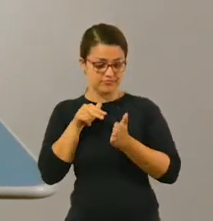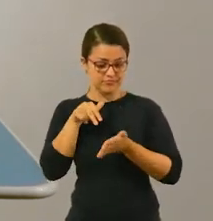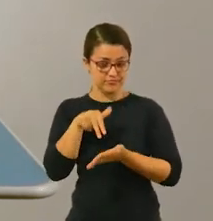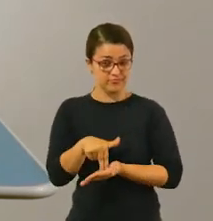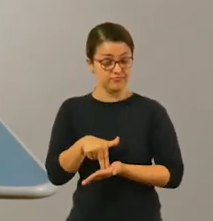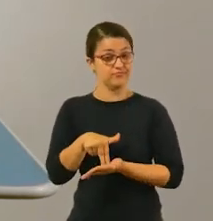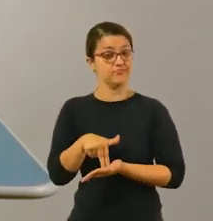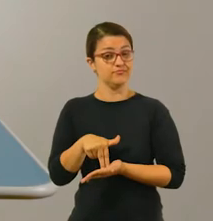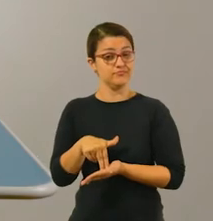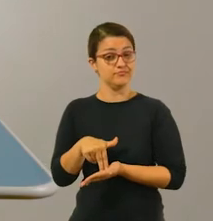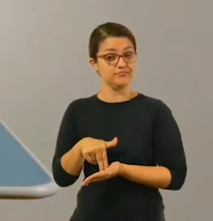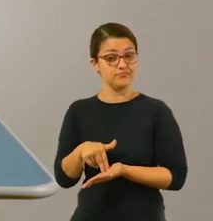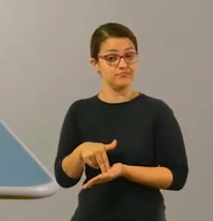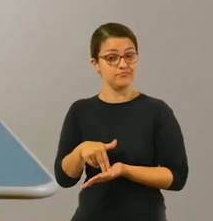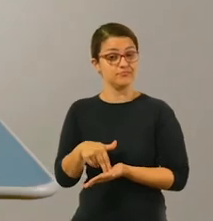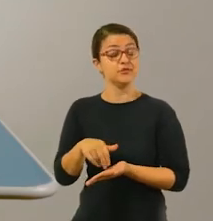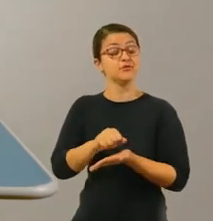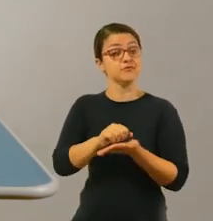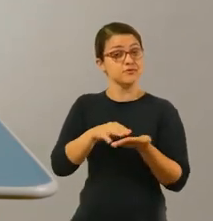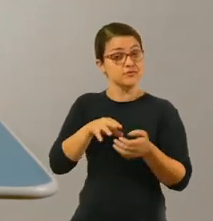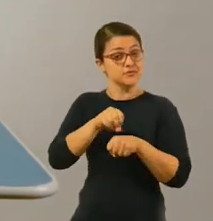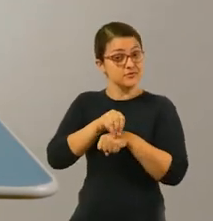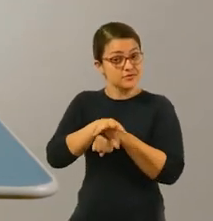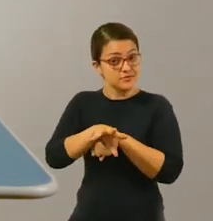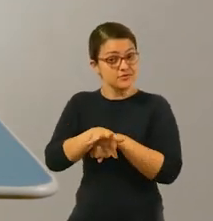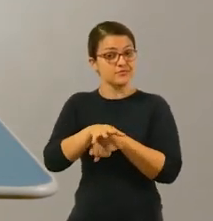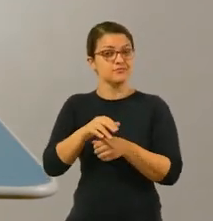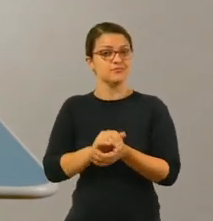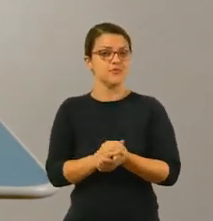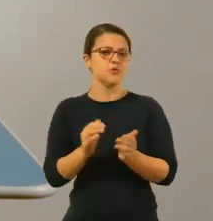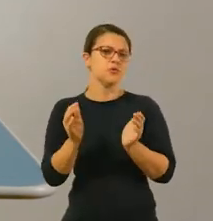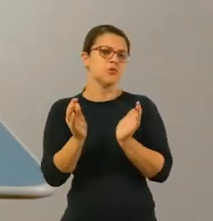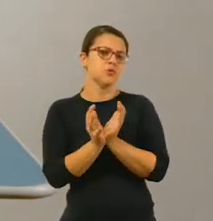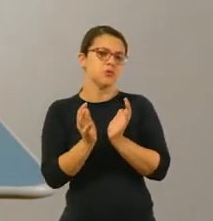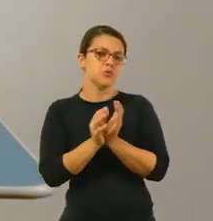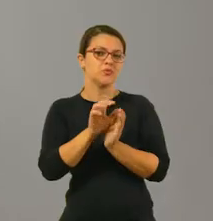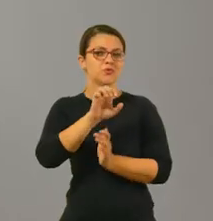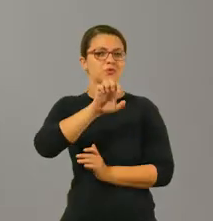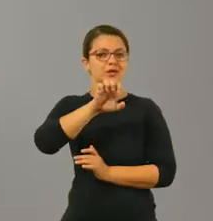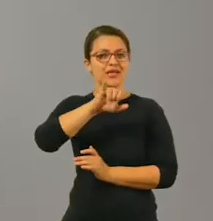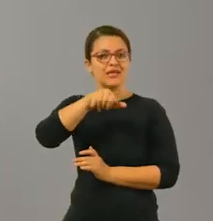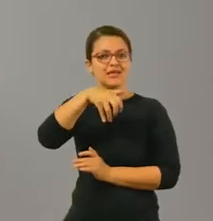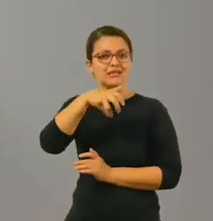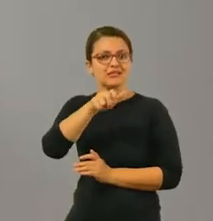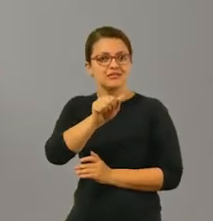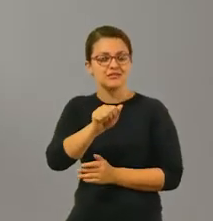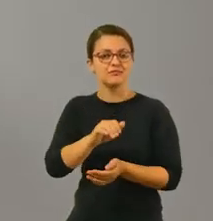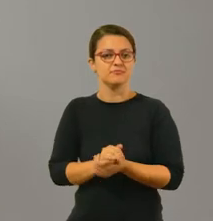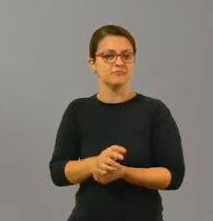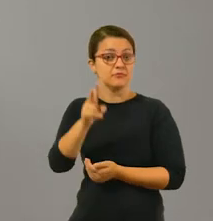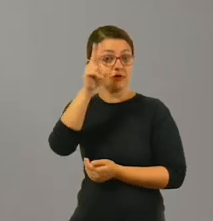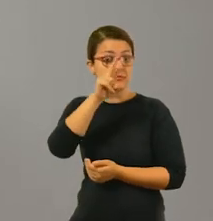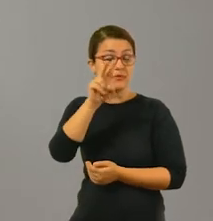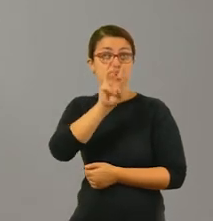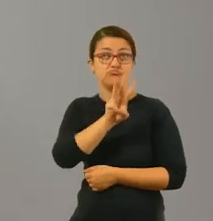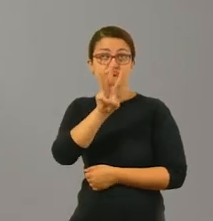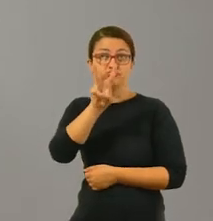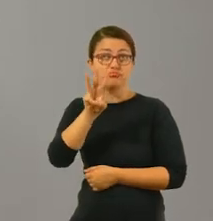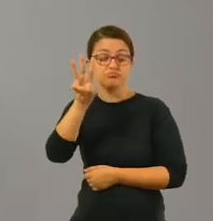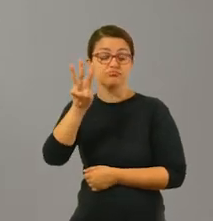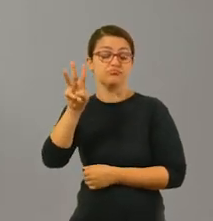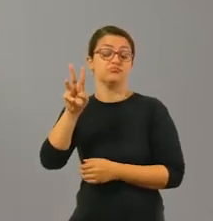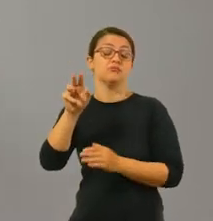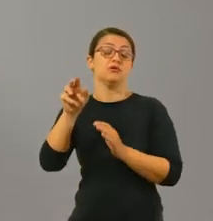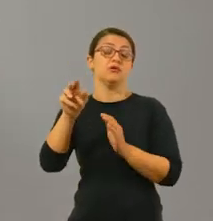e estou aqui mais uma vez trazendo sugestões de atividades para vocês, alunos da EJA. Lembrando que essas atividades vocês encontram